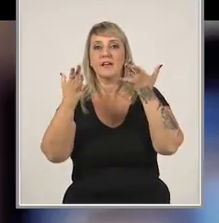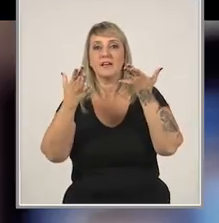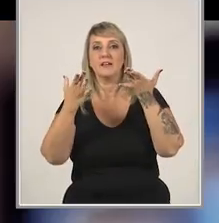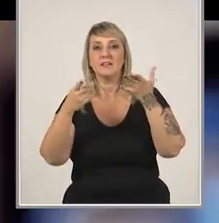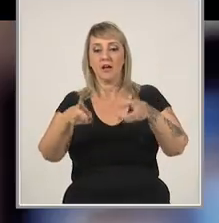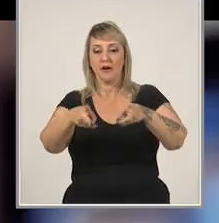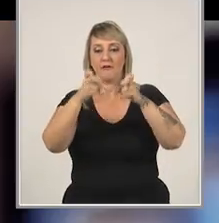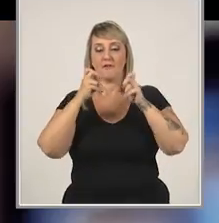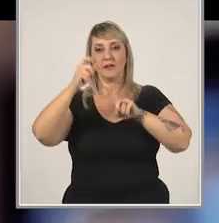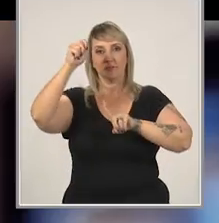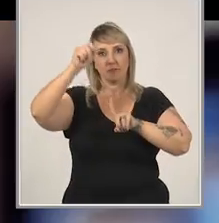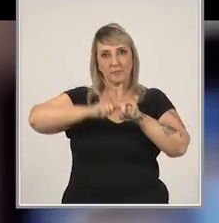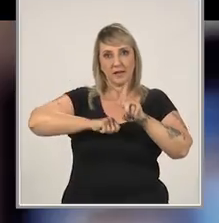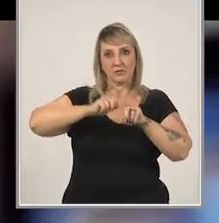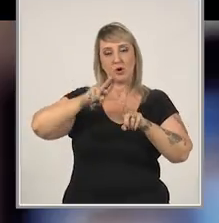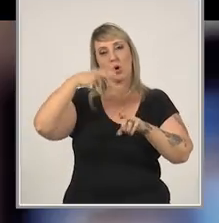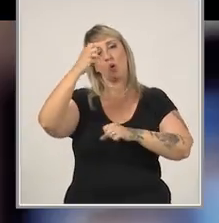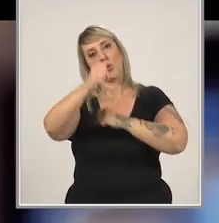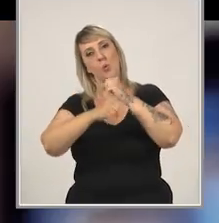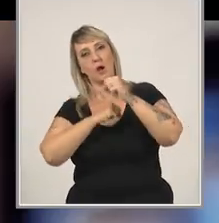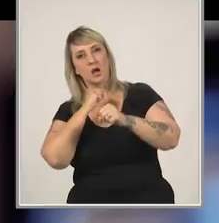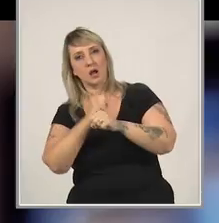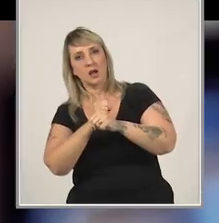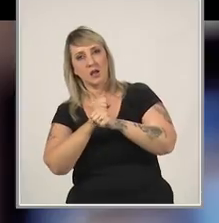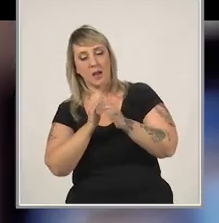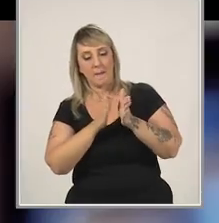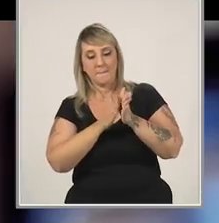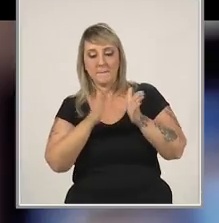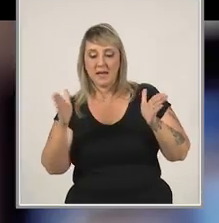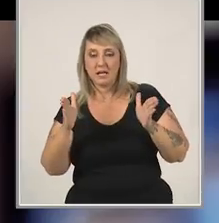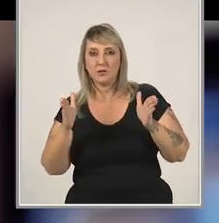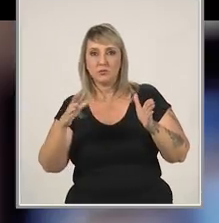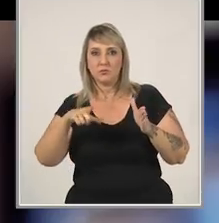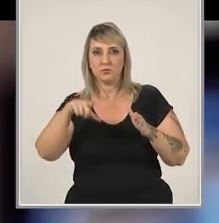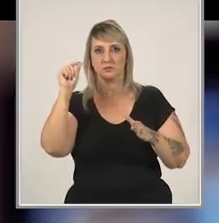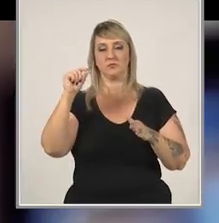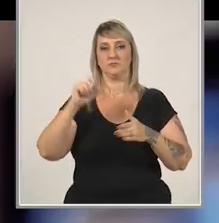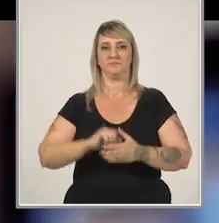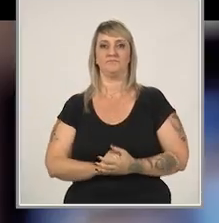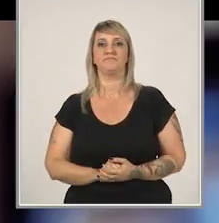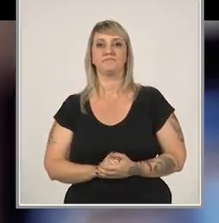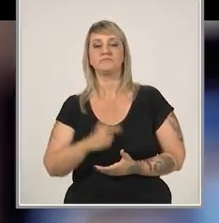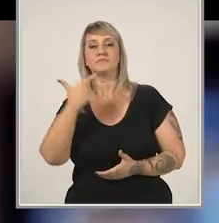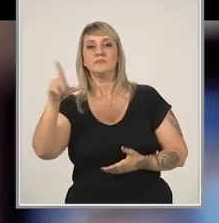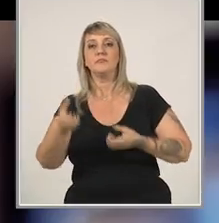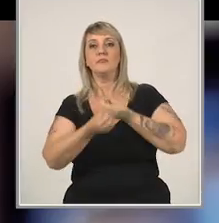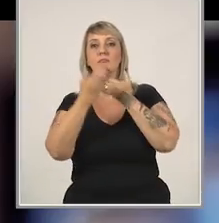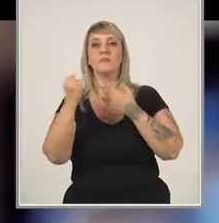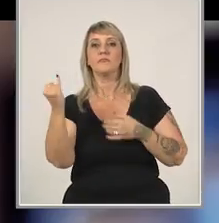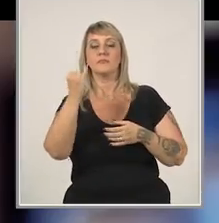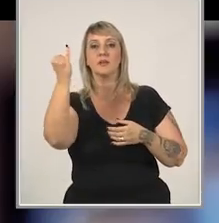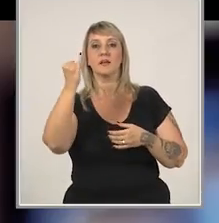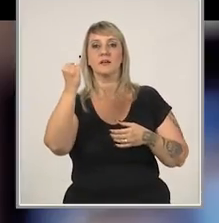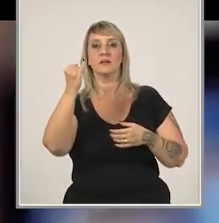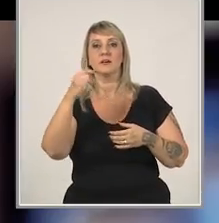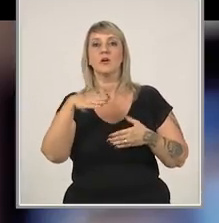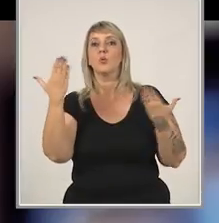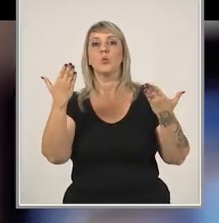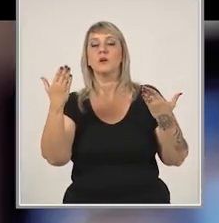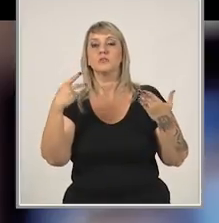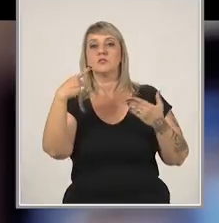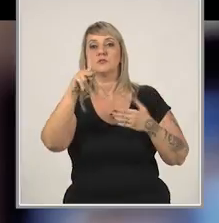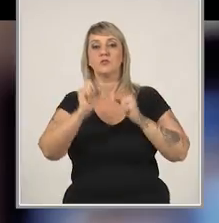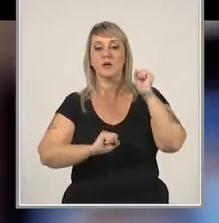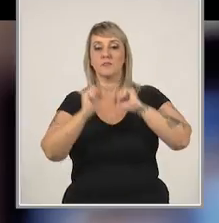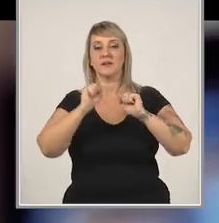vende, quanto que ela fatura no mês ou no ano, por um período determinado. Outra informação importante é a saída de